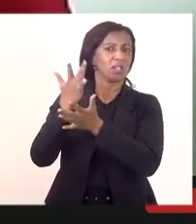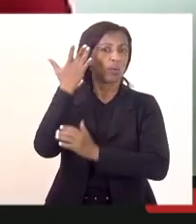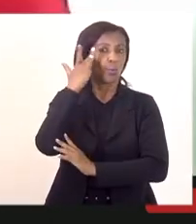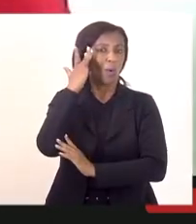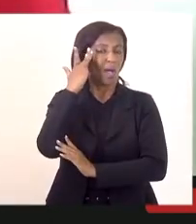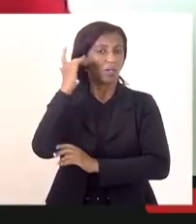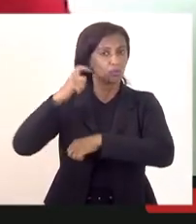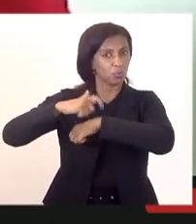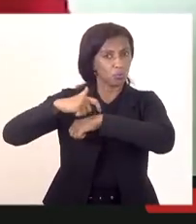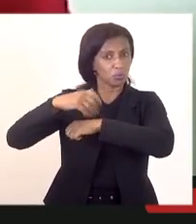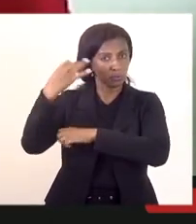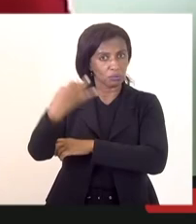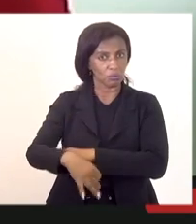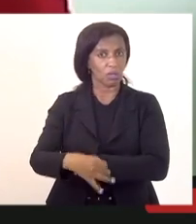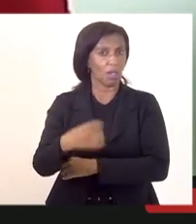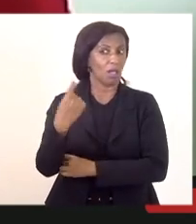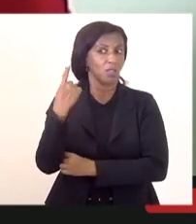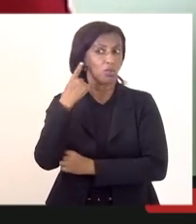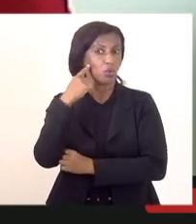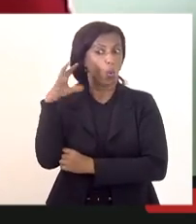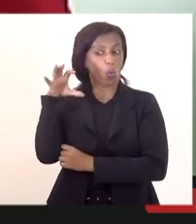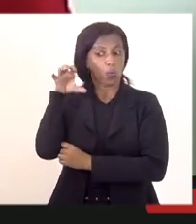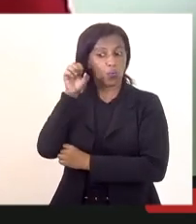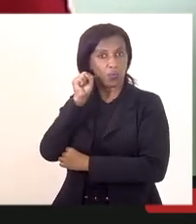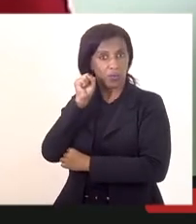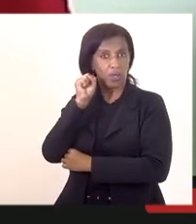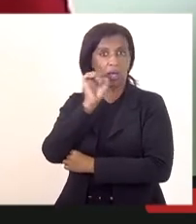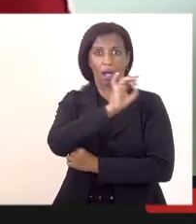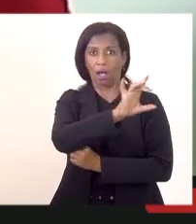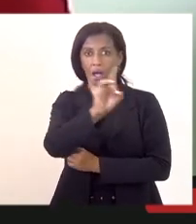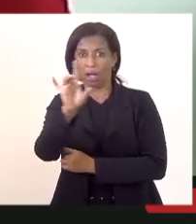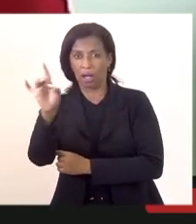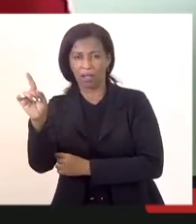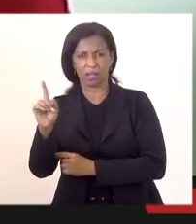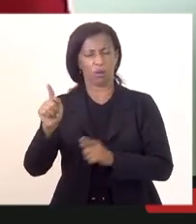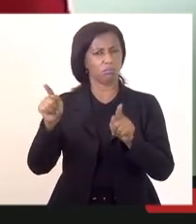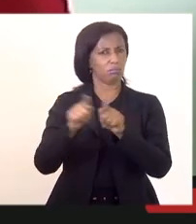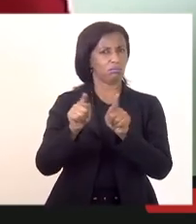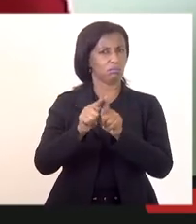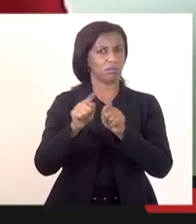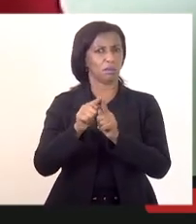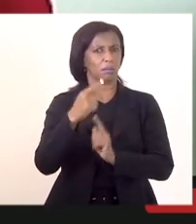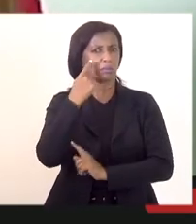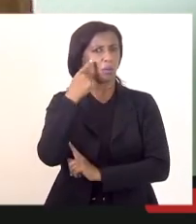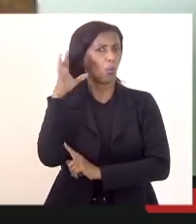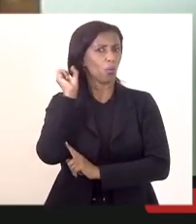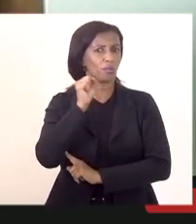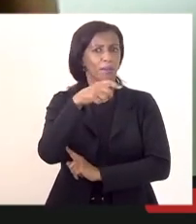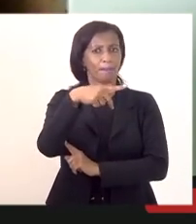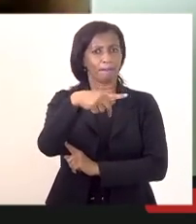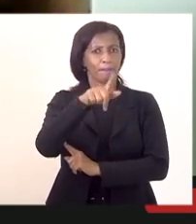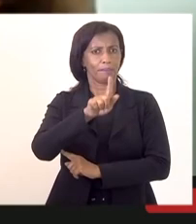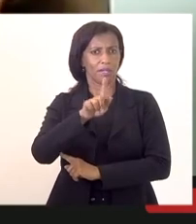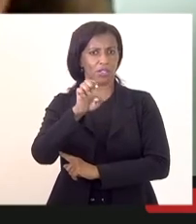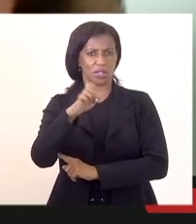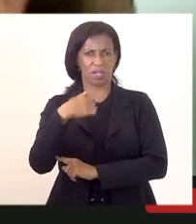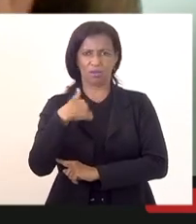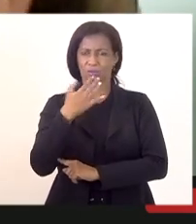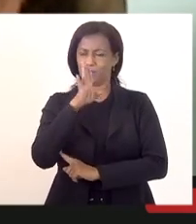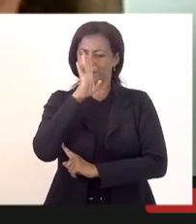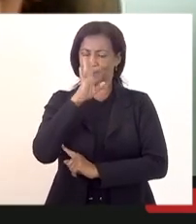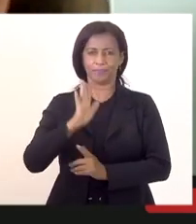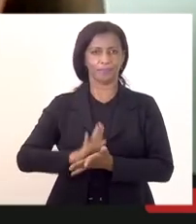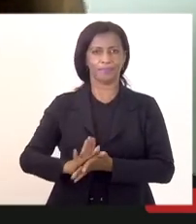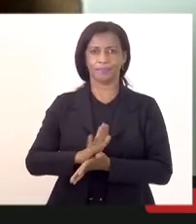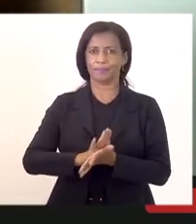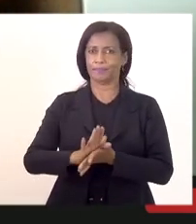momento oportuno de ouvir os candidatos e ouvir a manifestação do secretário da PGE. Por isso, não vou falar, porque acho que